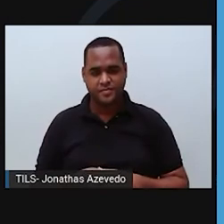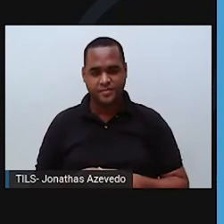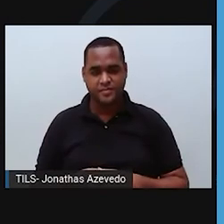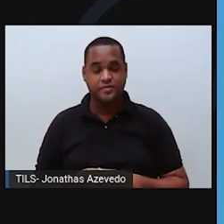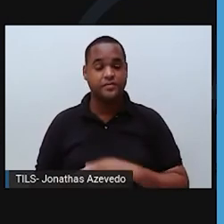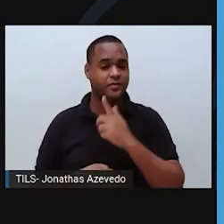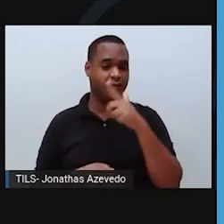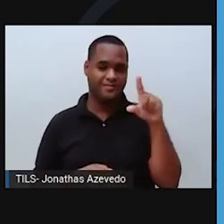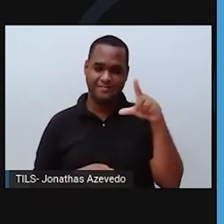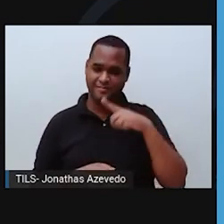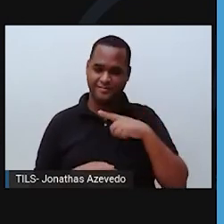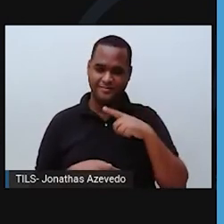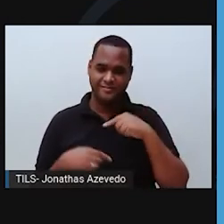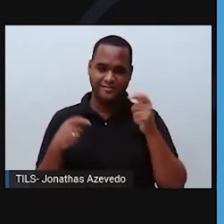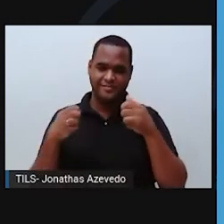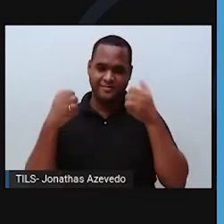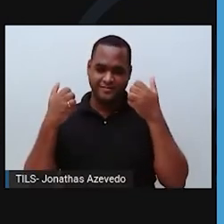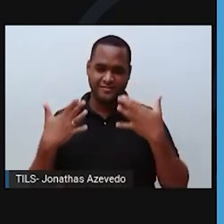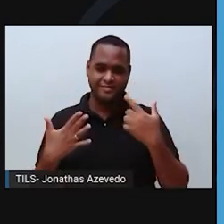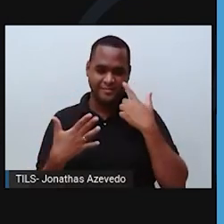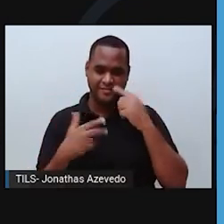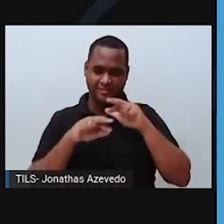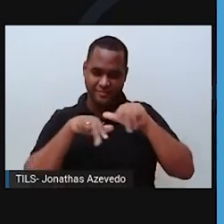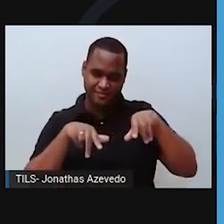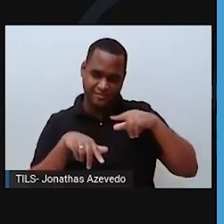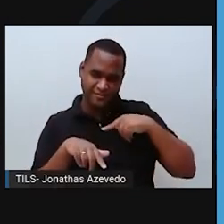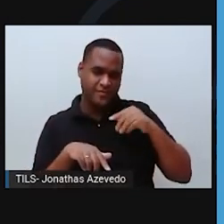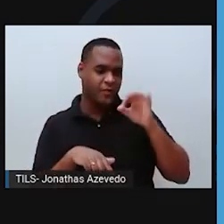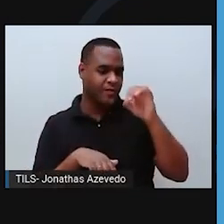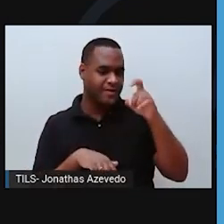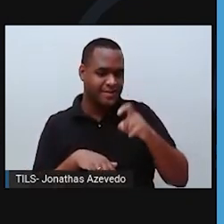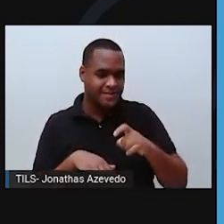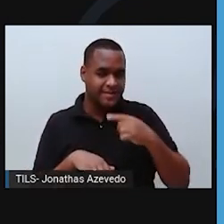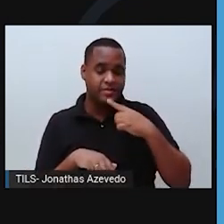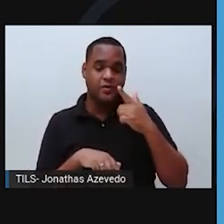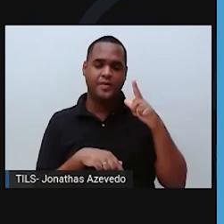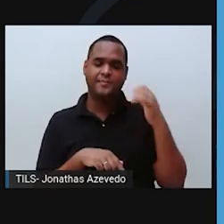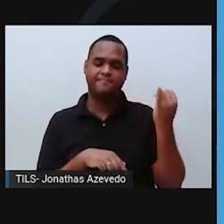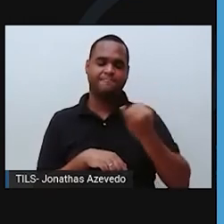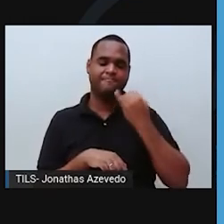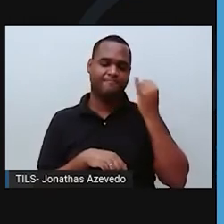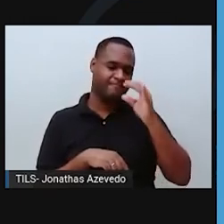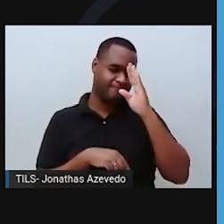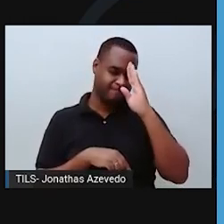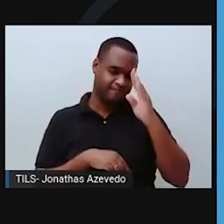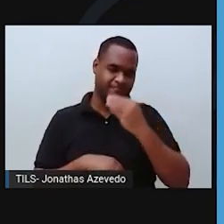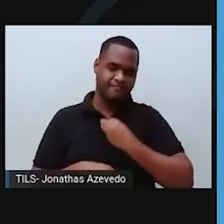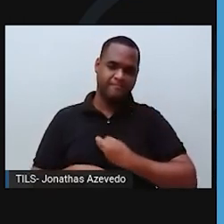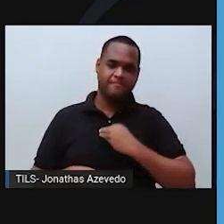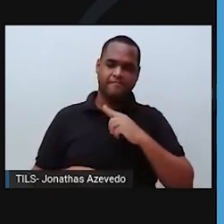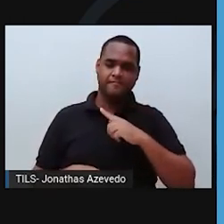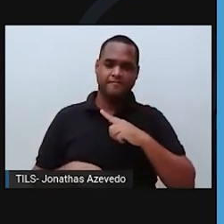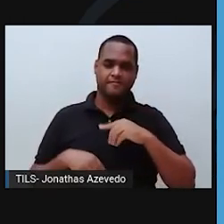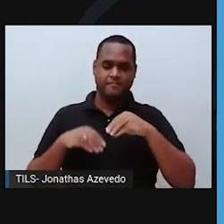Além disso, é nessa camada que encontramos o oxigênio, um elemento fundamental para a vida na Terra.